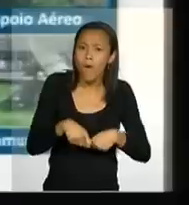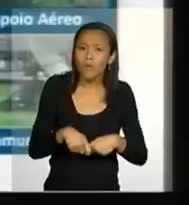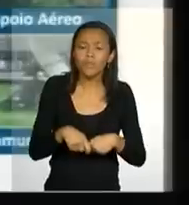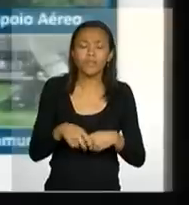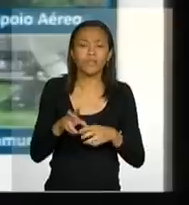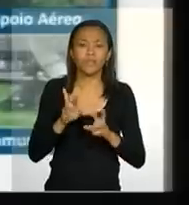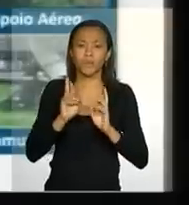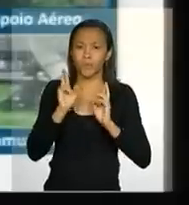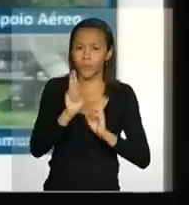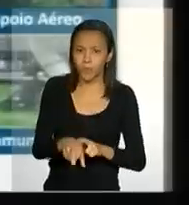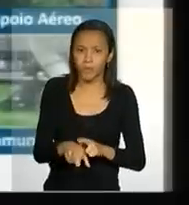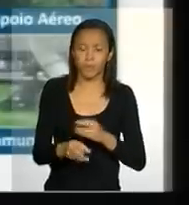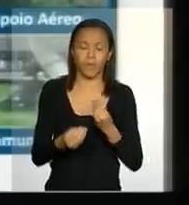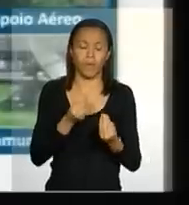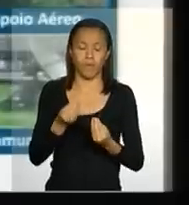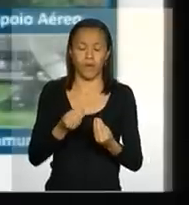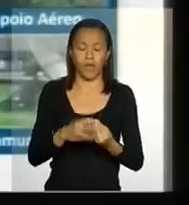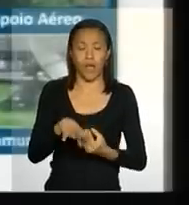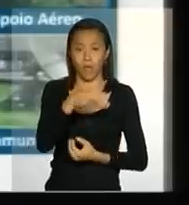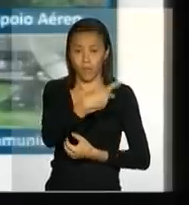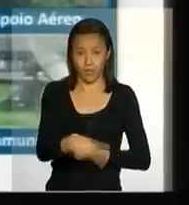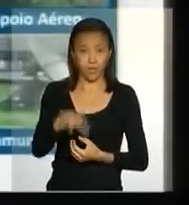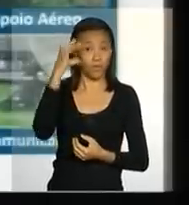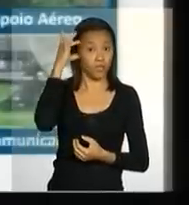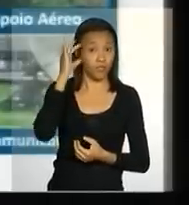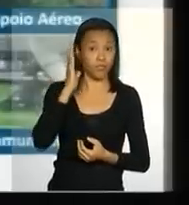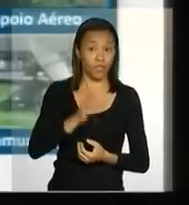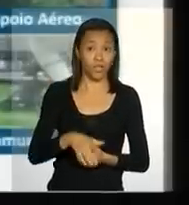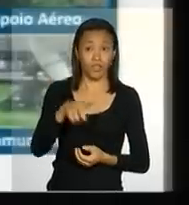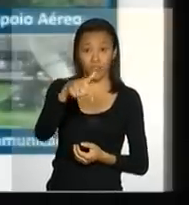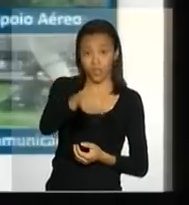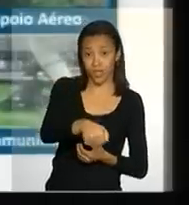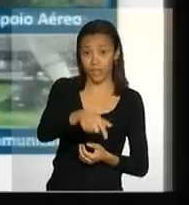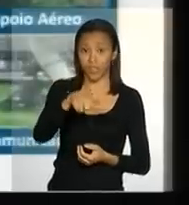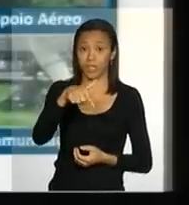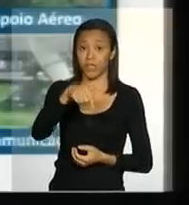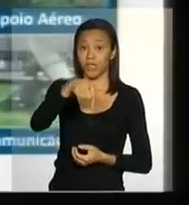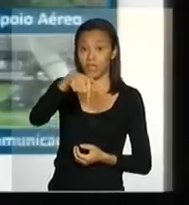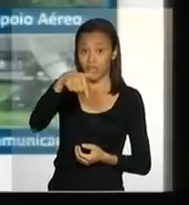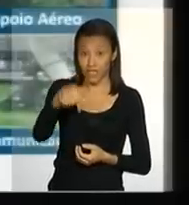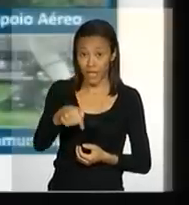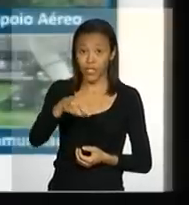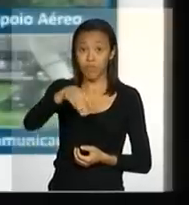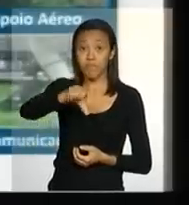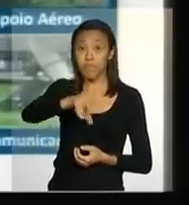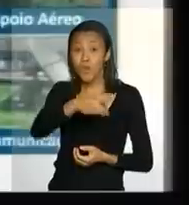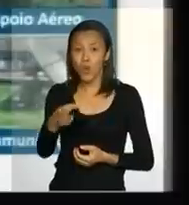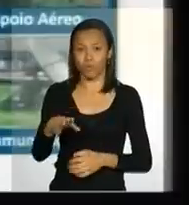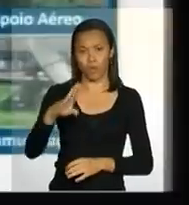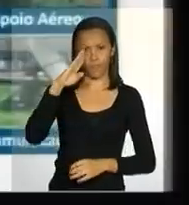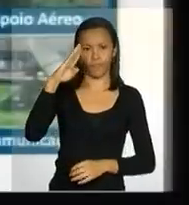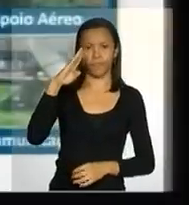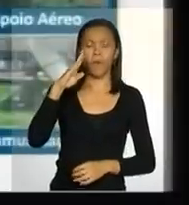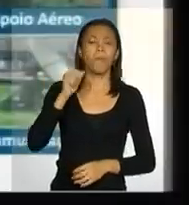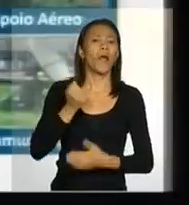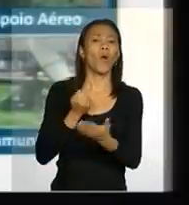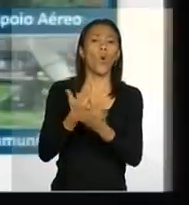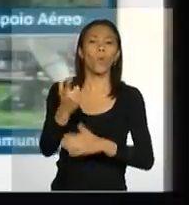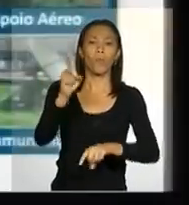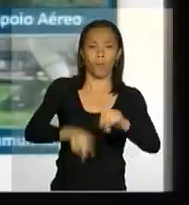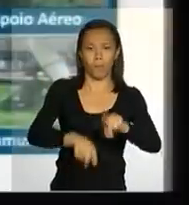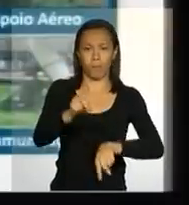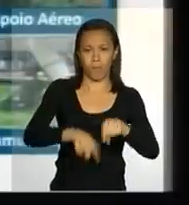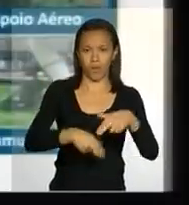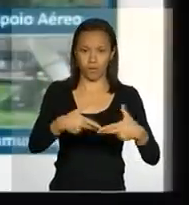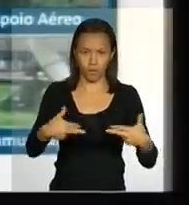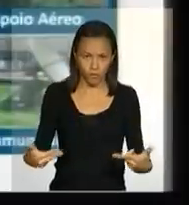resposta. A presidenta Dilma liberou 77 milhões para as Forças Armadas para ela comprar equipamentos,